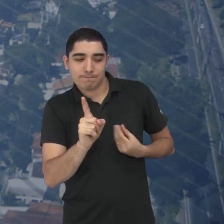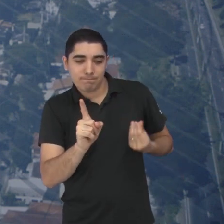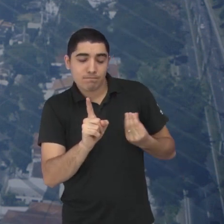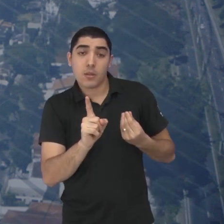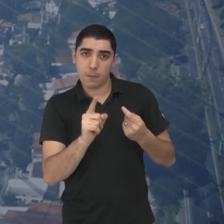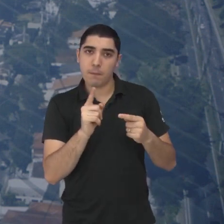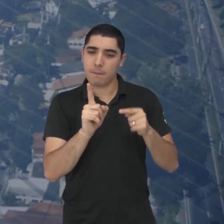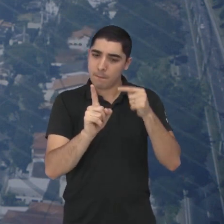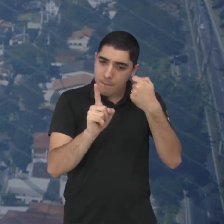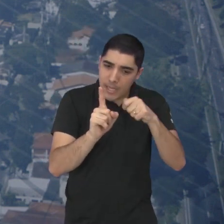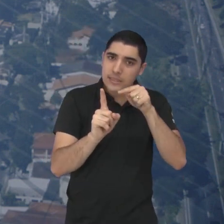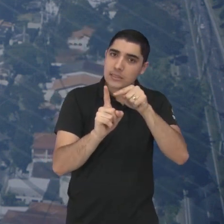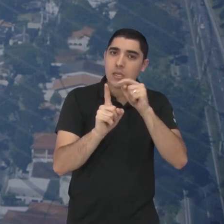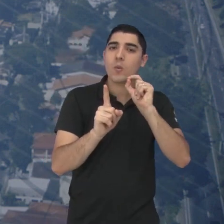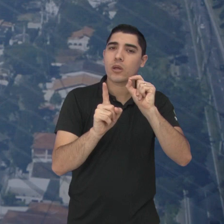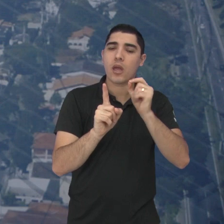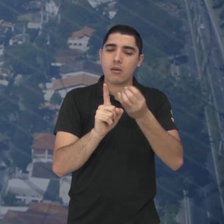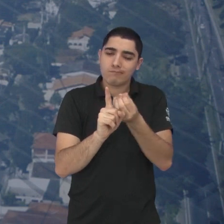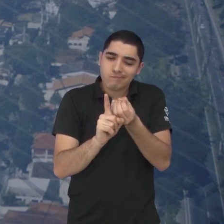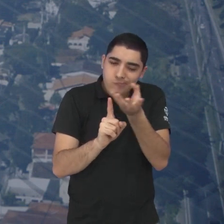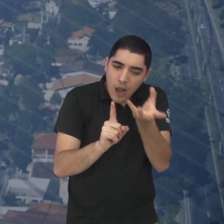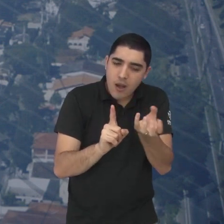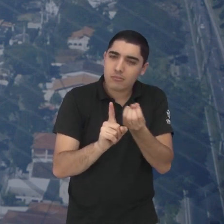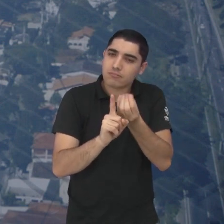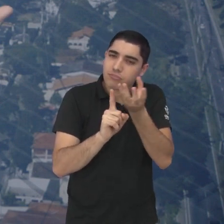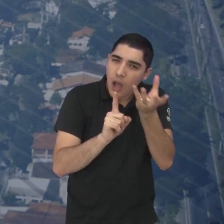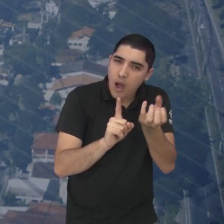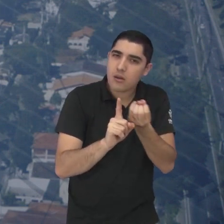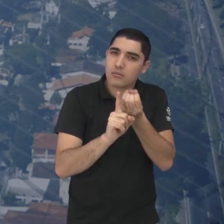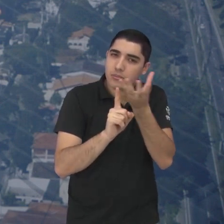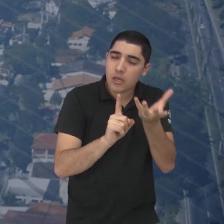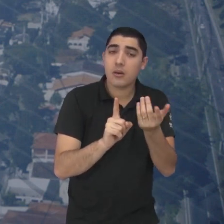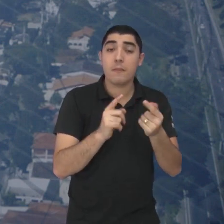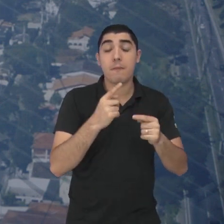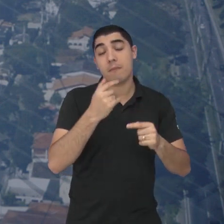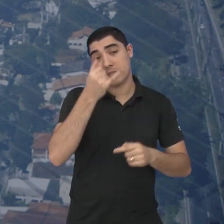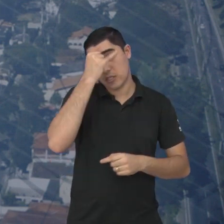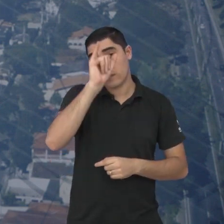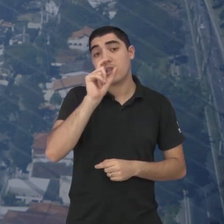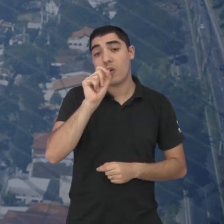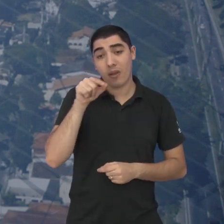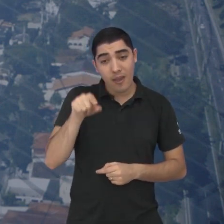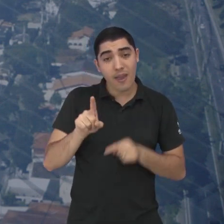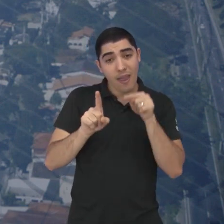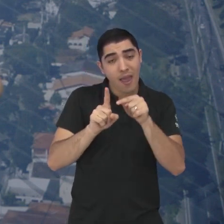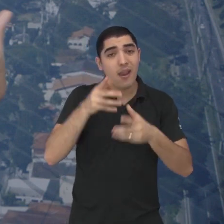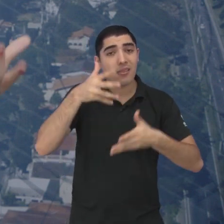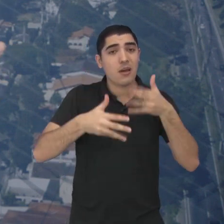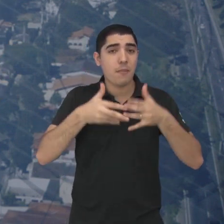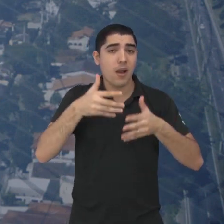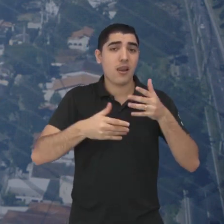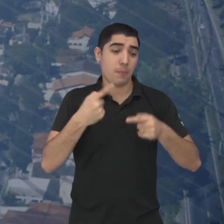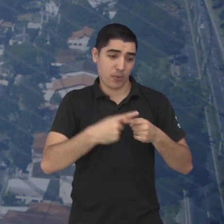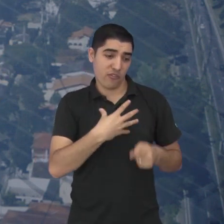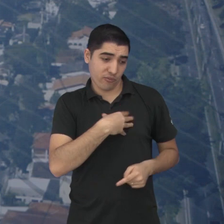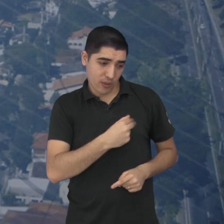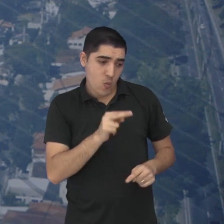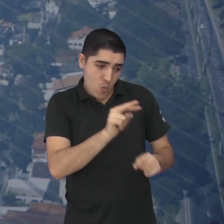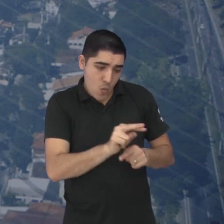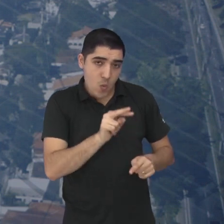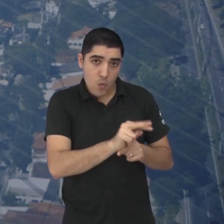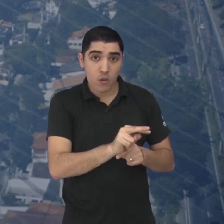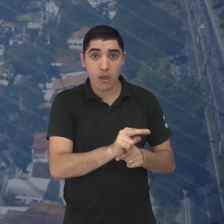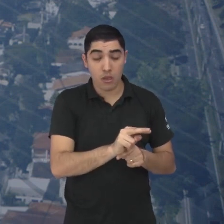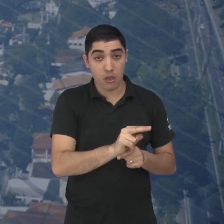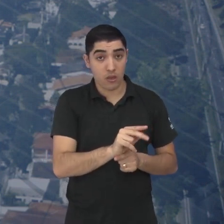validar esse sentimento? ela precisa ser ouvida, mas também trabalhar para que isso não atrapalhe na criação dela, né? Porque a gente também